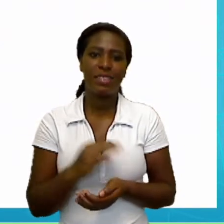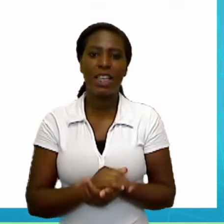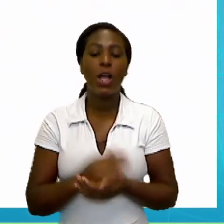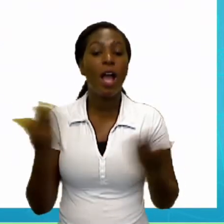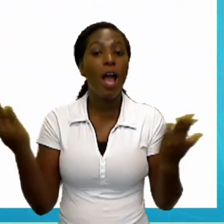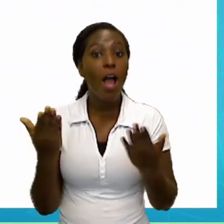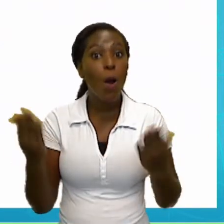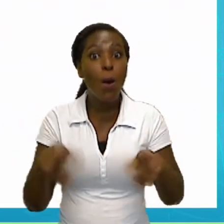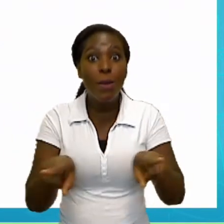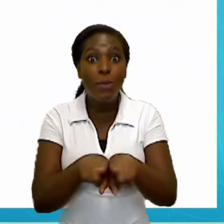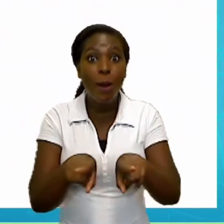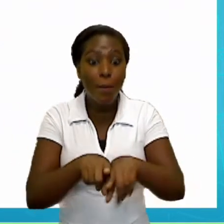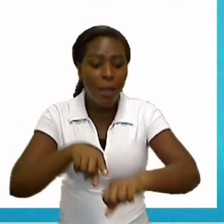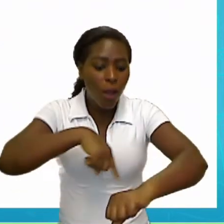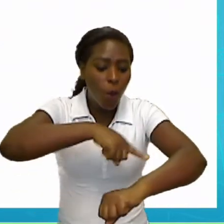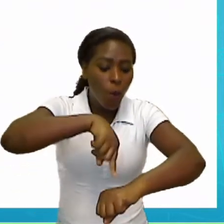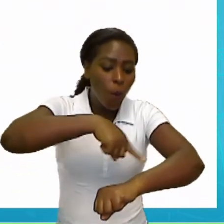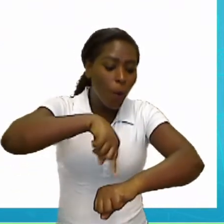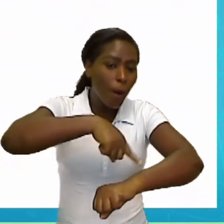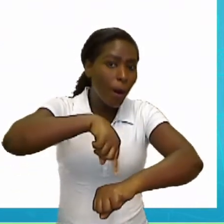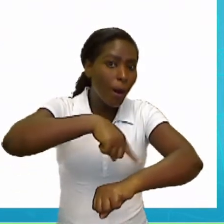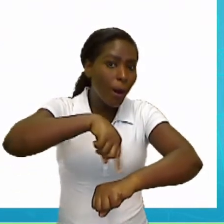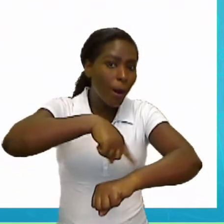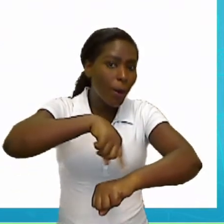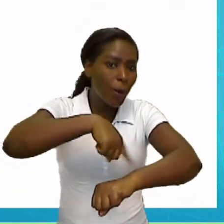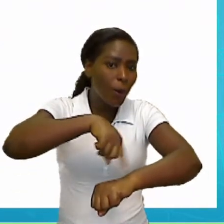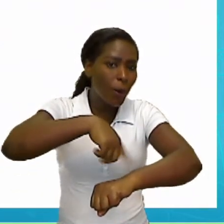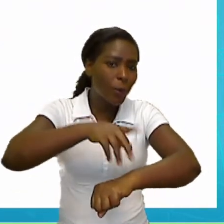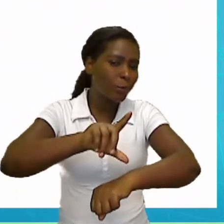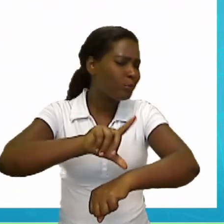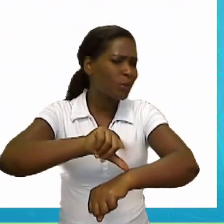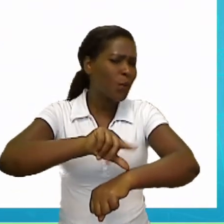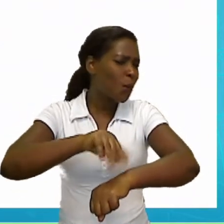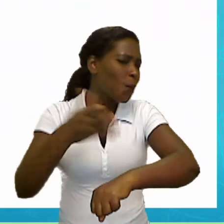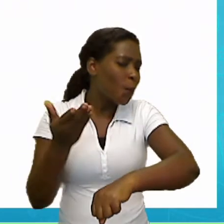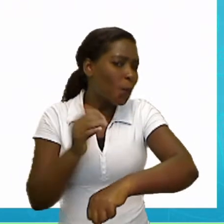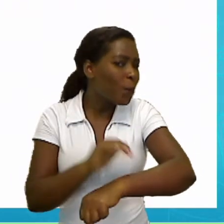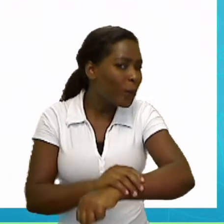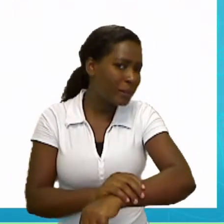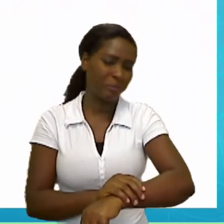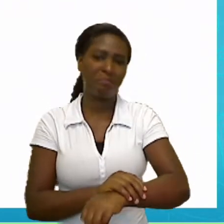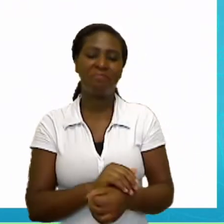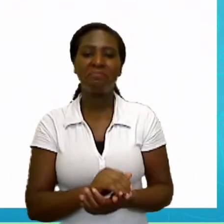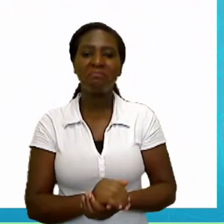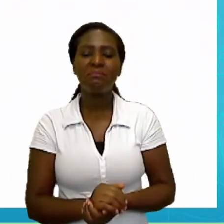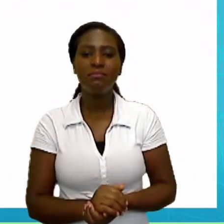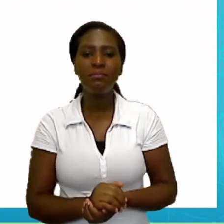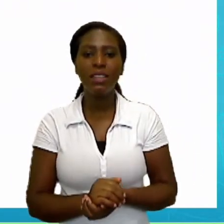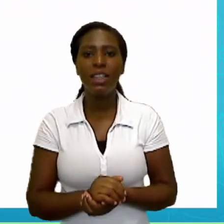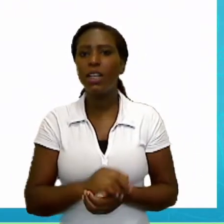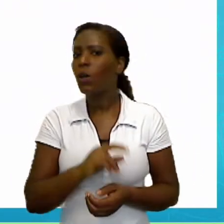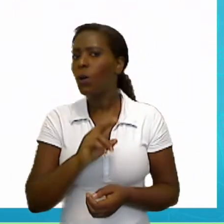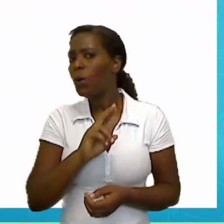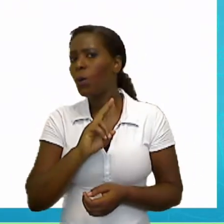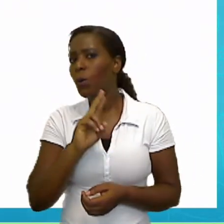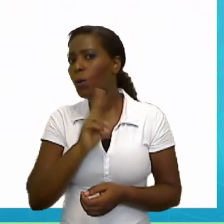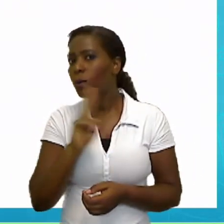Temos também um relógio. Relógio em inglês. Clock.